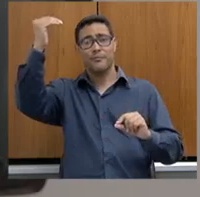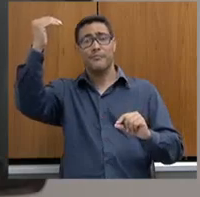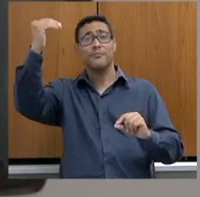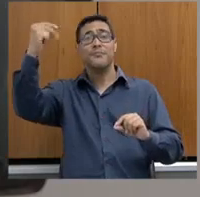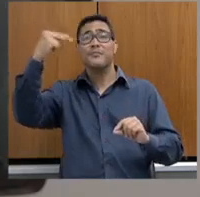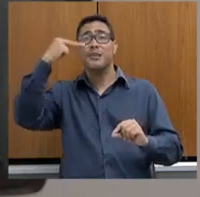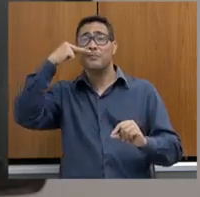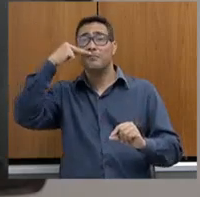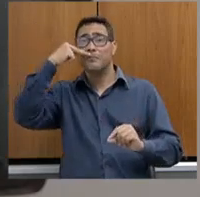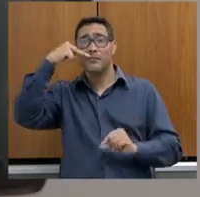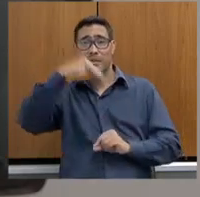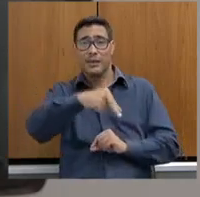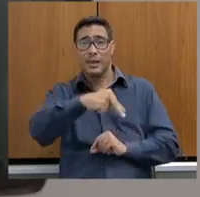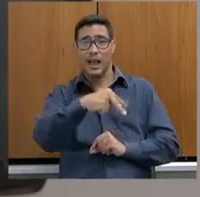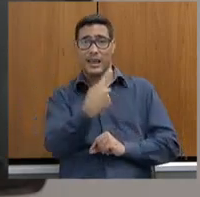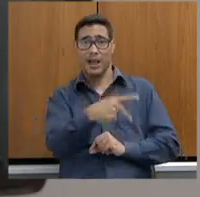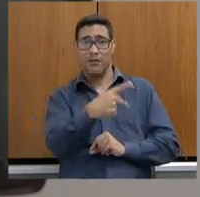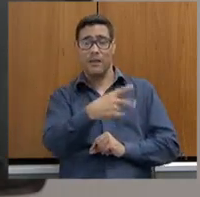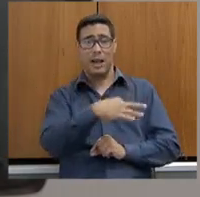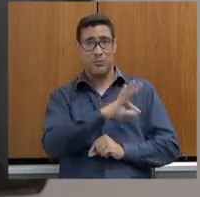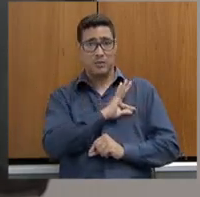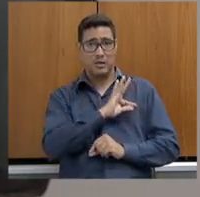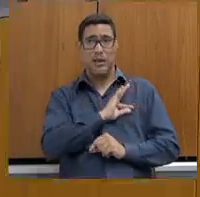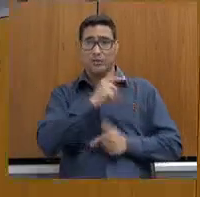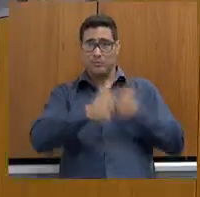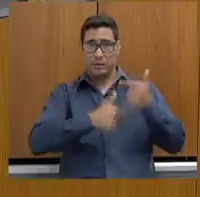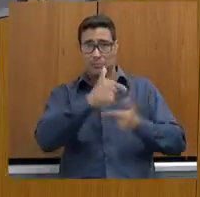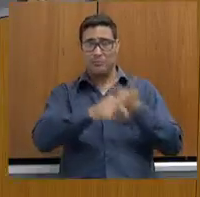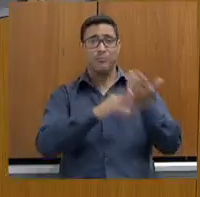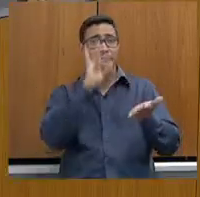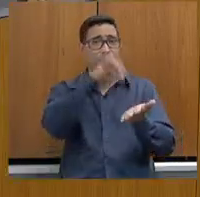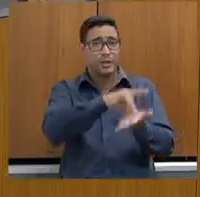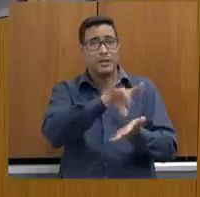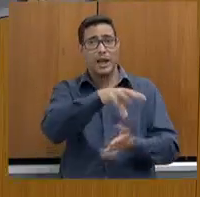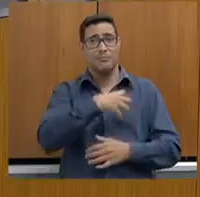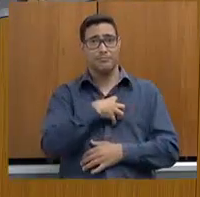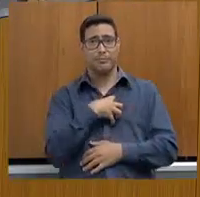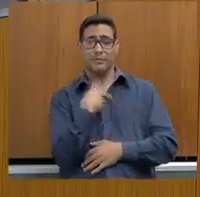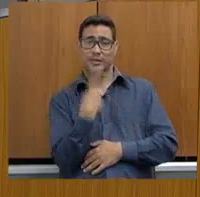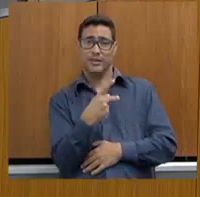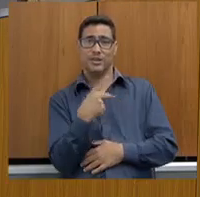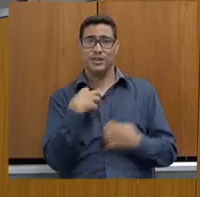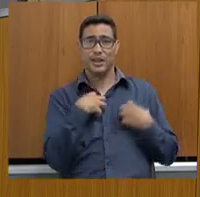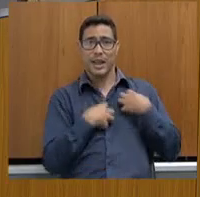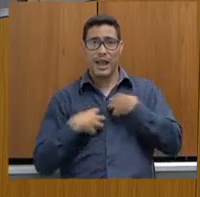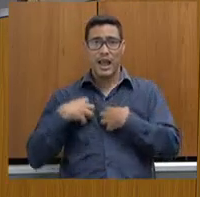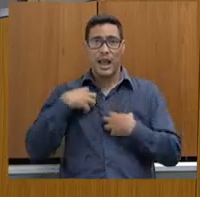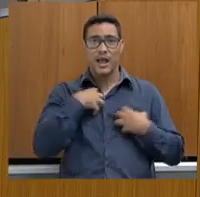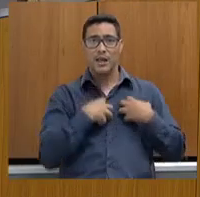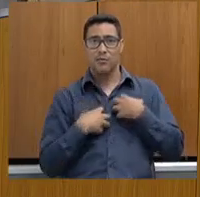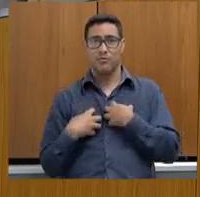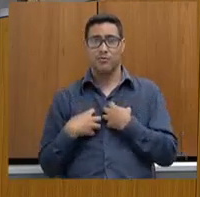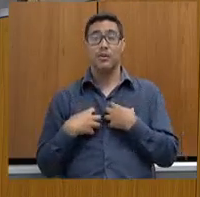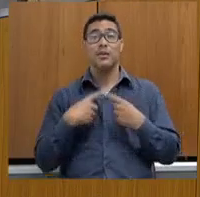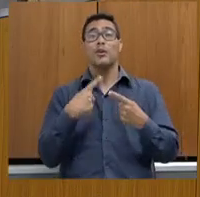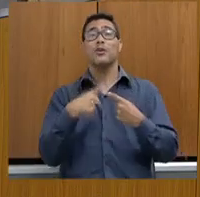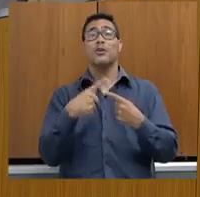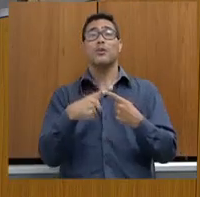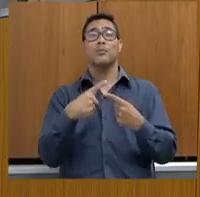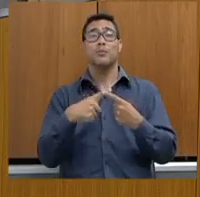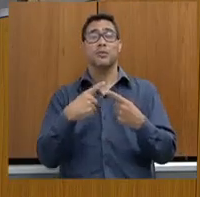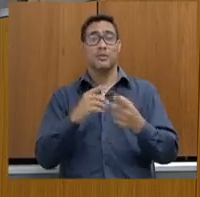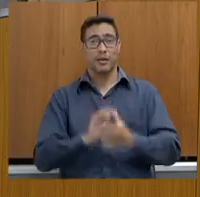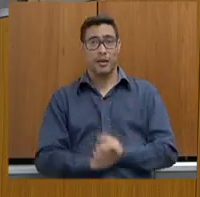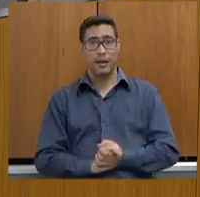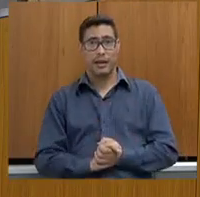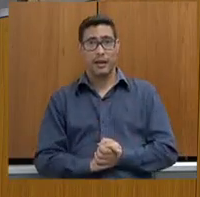fábrica para sentir isso no dia a dia, essa angústia. Por quê? Porque nós,